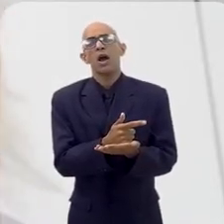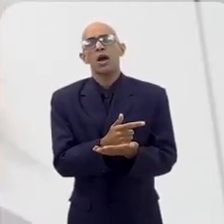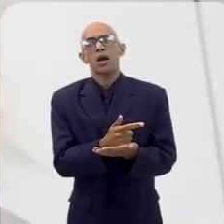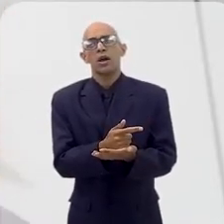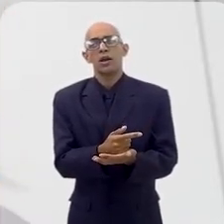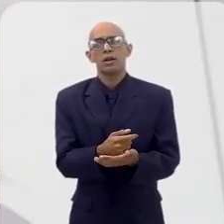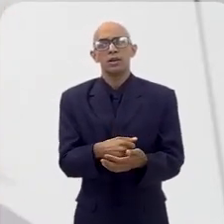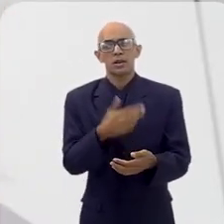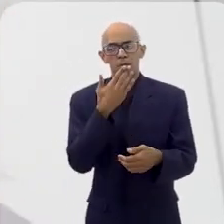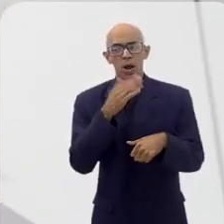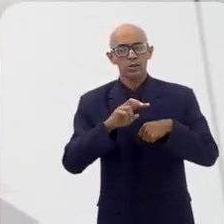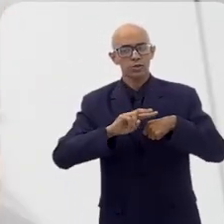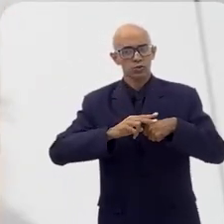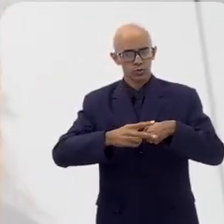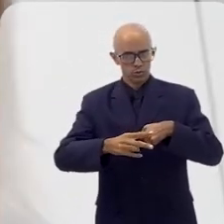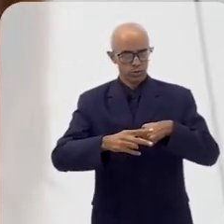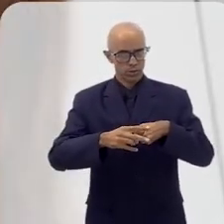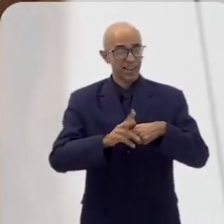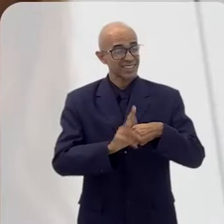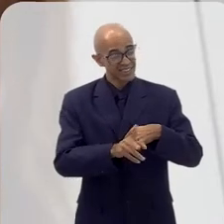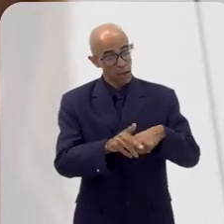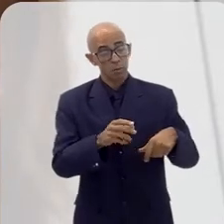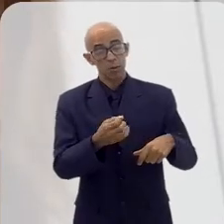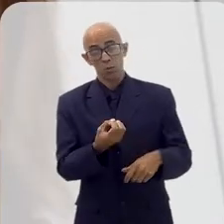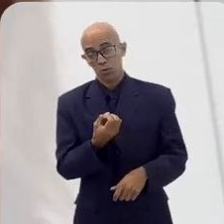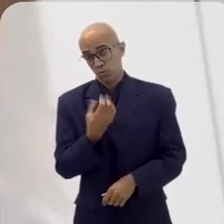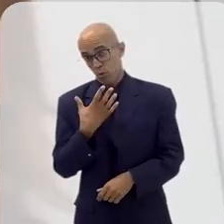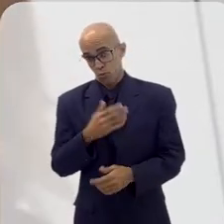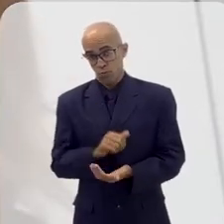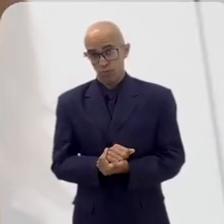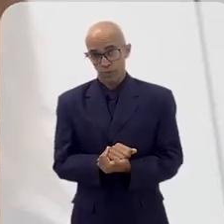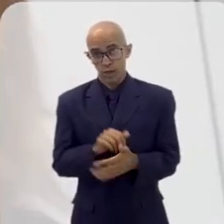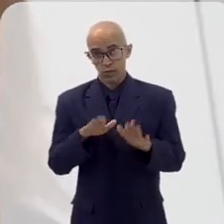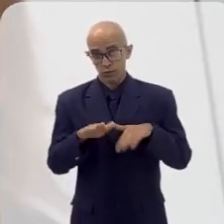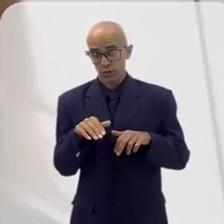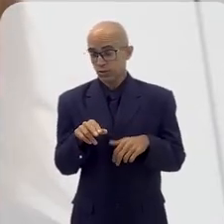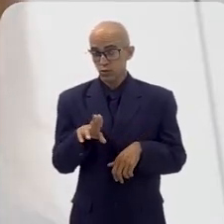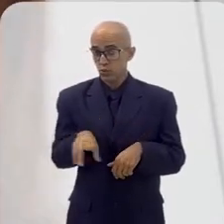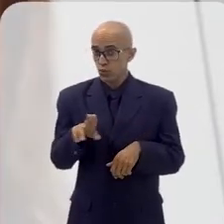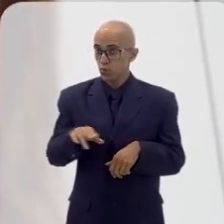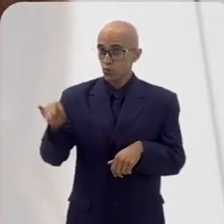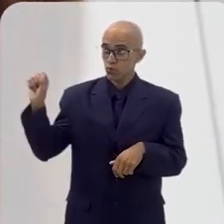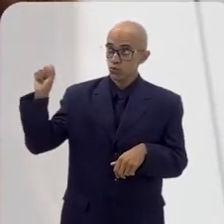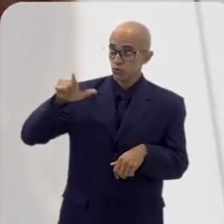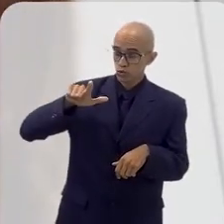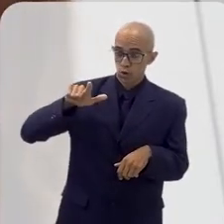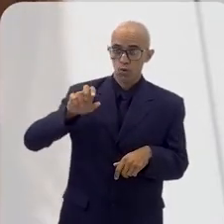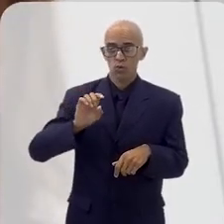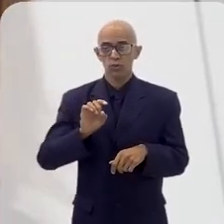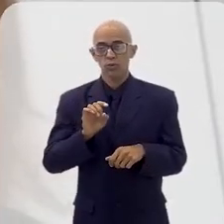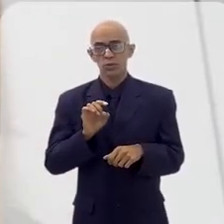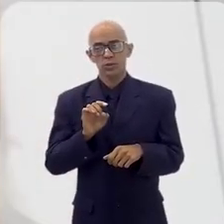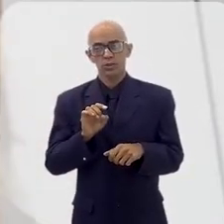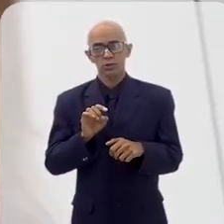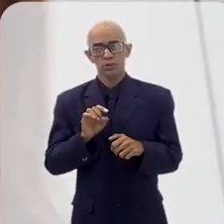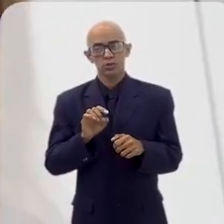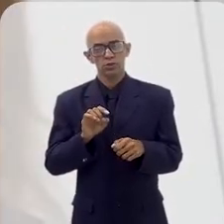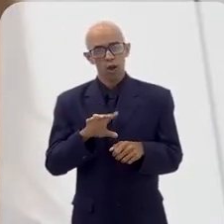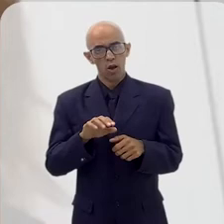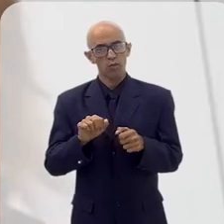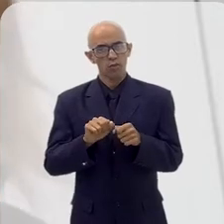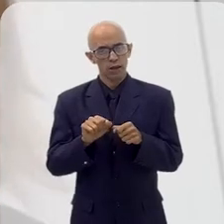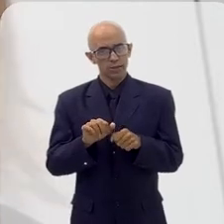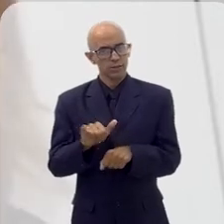e que resultados ele vai ter. E os resultados também são sempre bons. Mais ou menos, vamos dizer que ele não coloca energia solar, se faça só